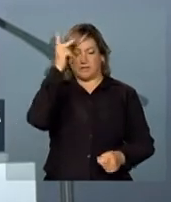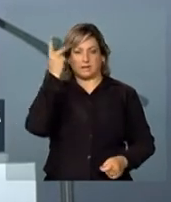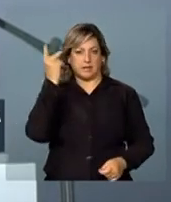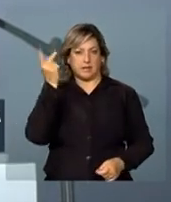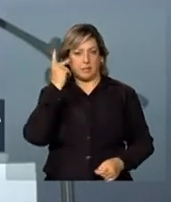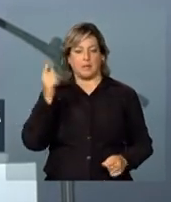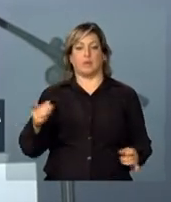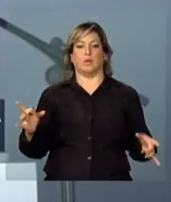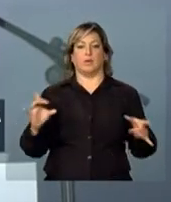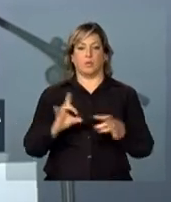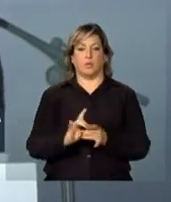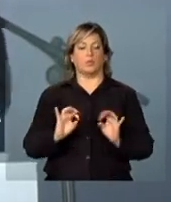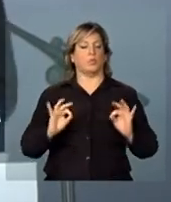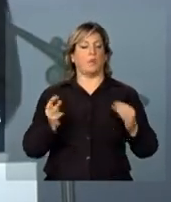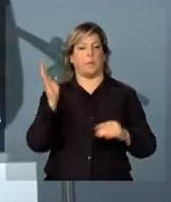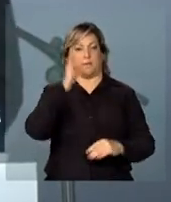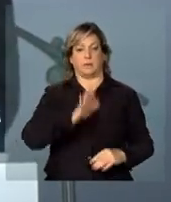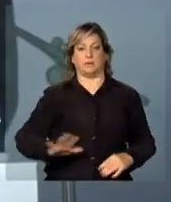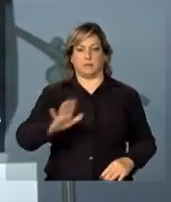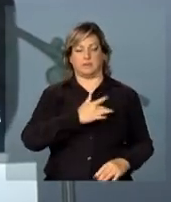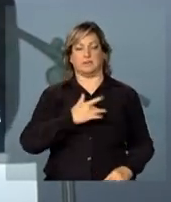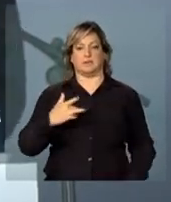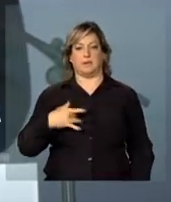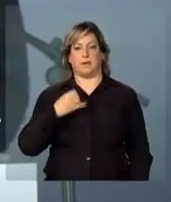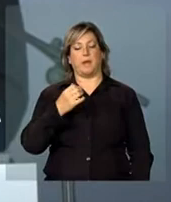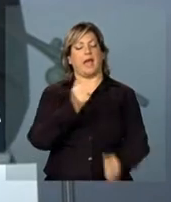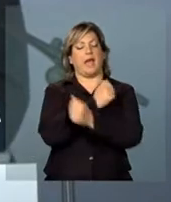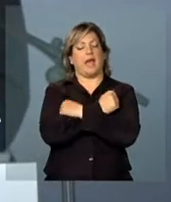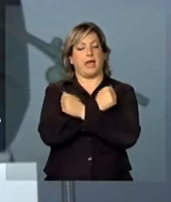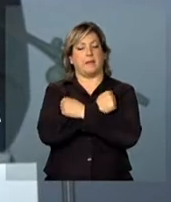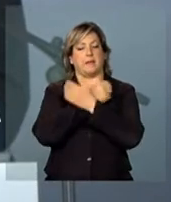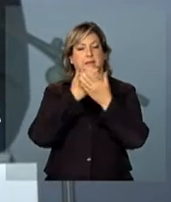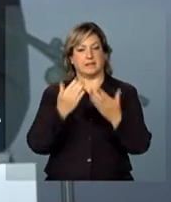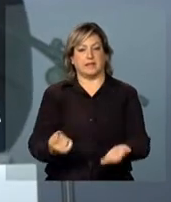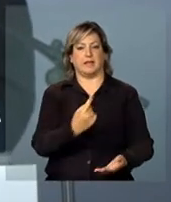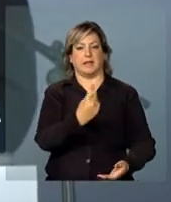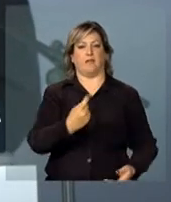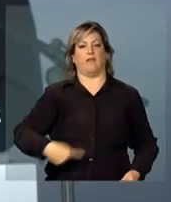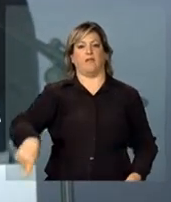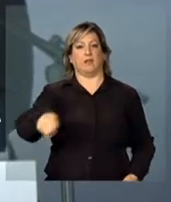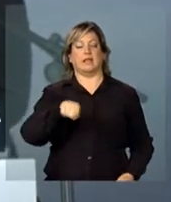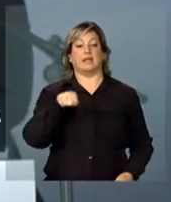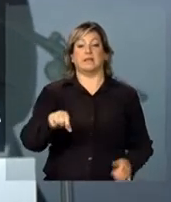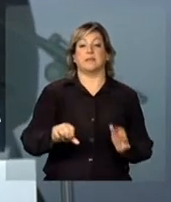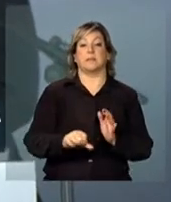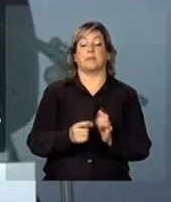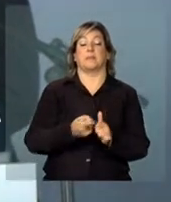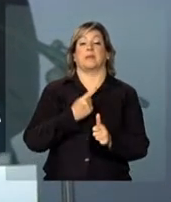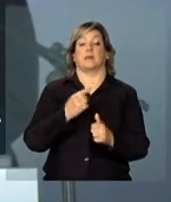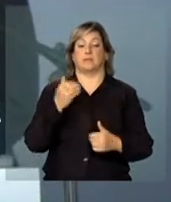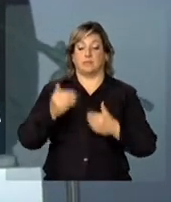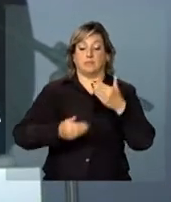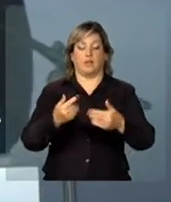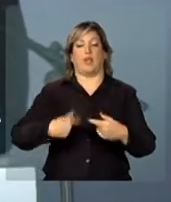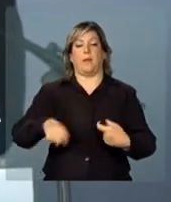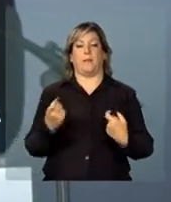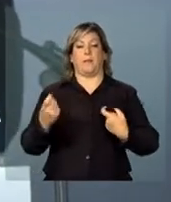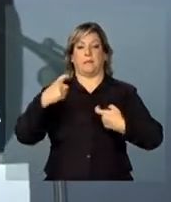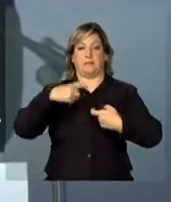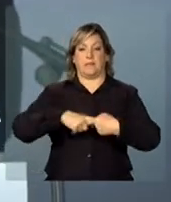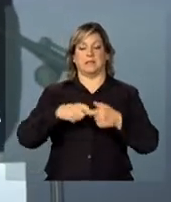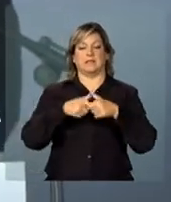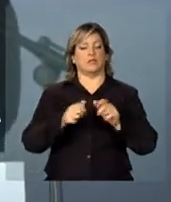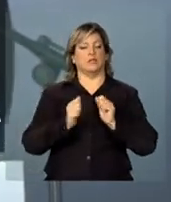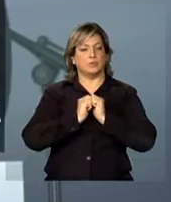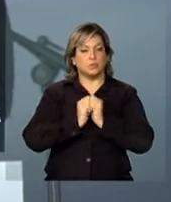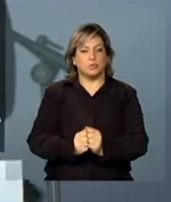referência para todo o país na área da saúde. Um grande abraço a cada um de vocês, esse é o primeiro passo na nossa parceria, estaremos